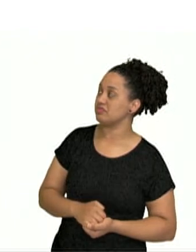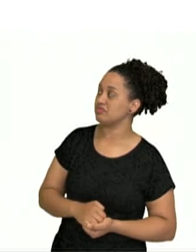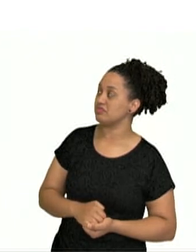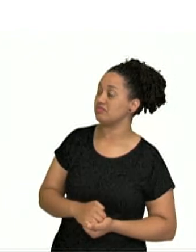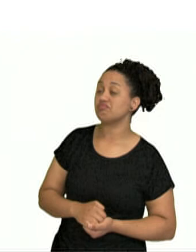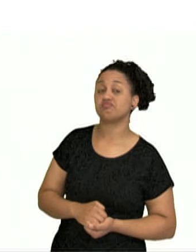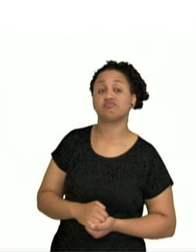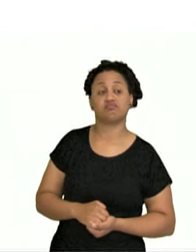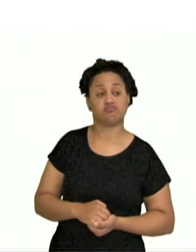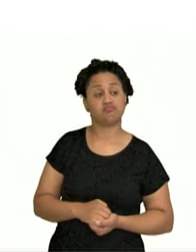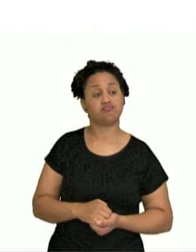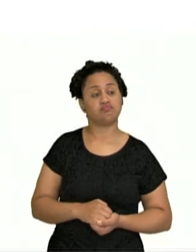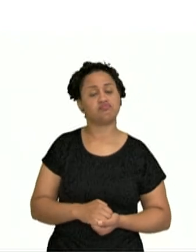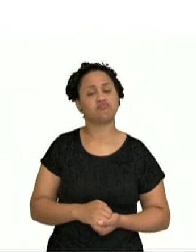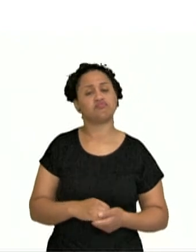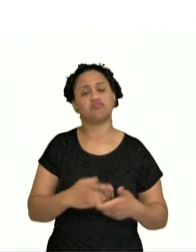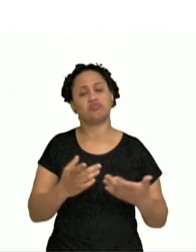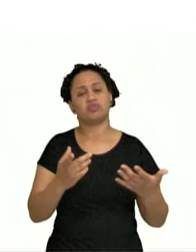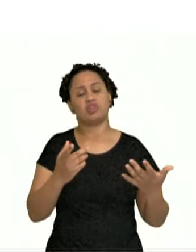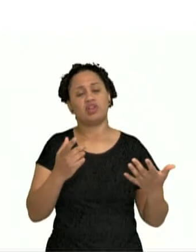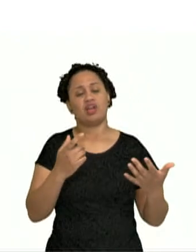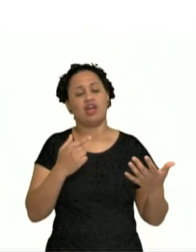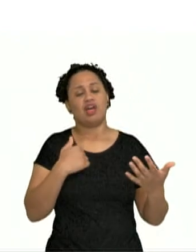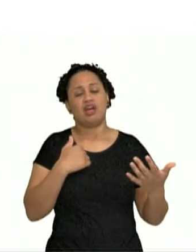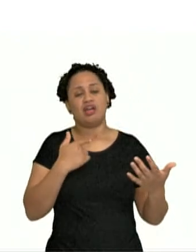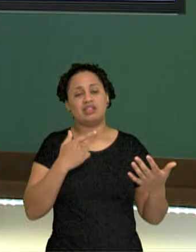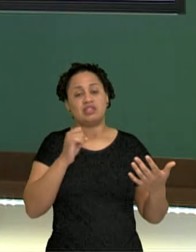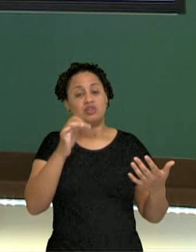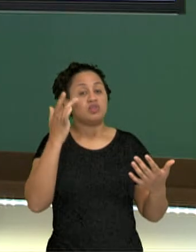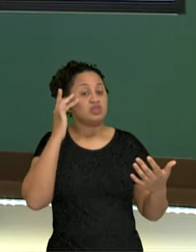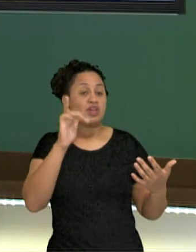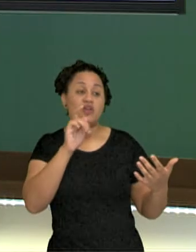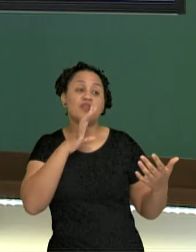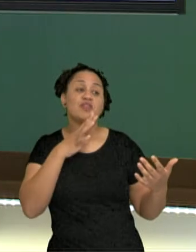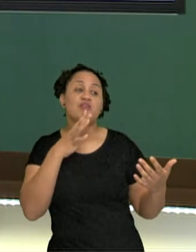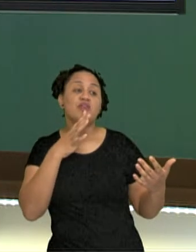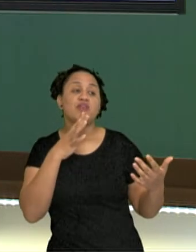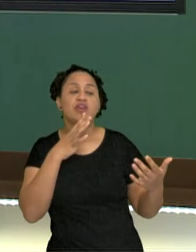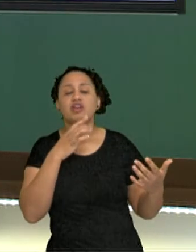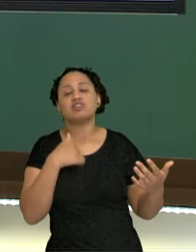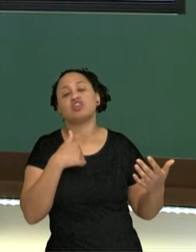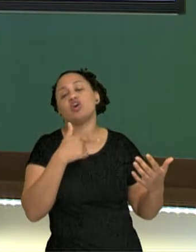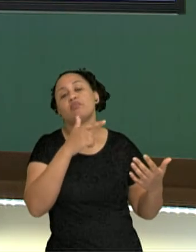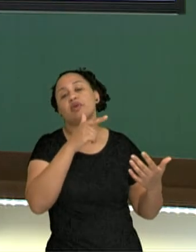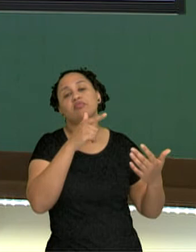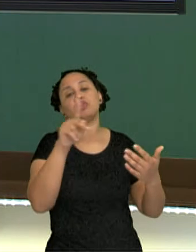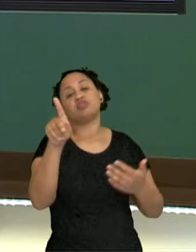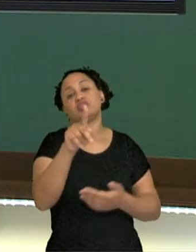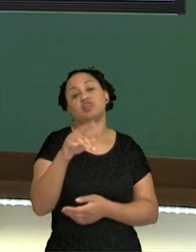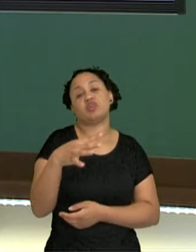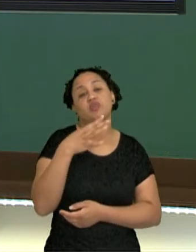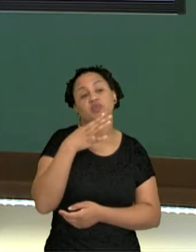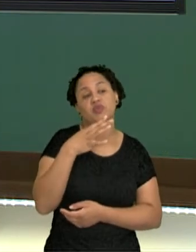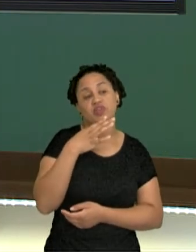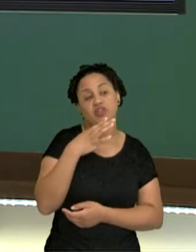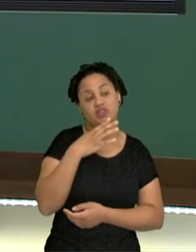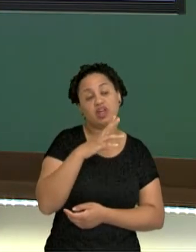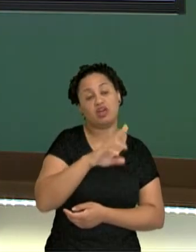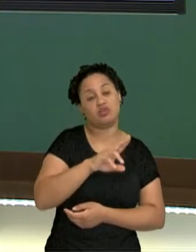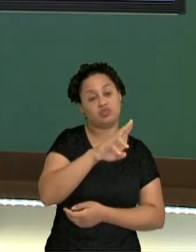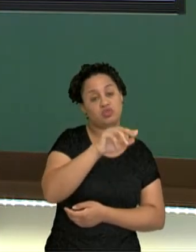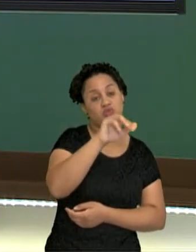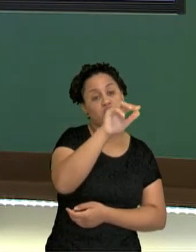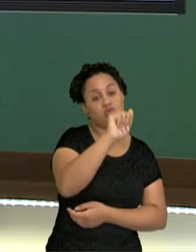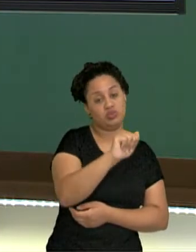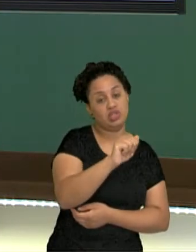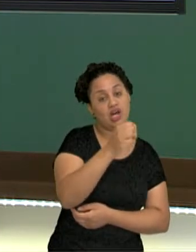Agora, quando é indefinida, uma professora que eu não conheço, UNA professora, uma professora, nem sei quem que é, legou retraçada